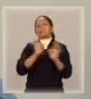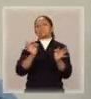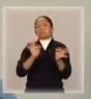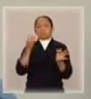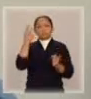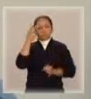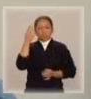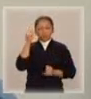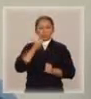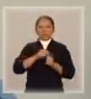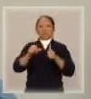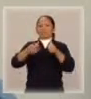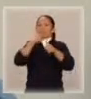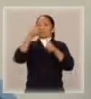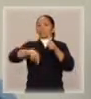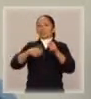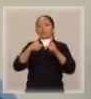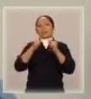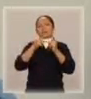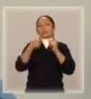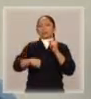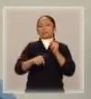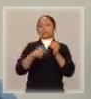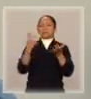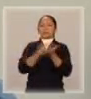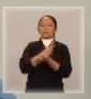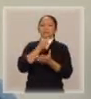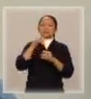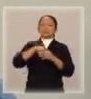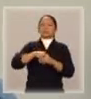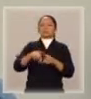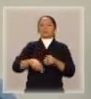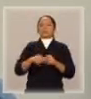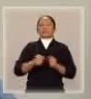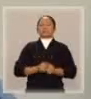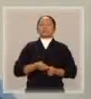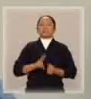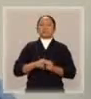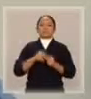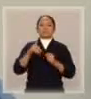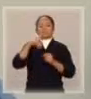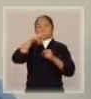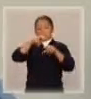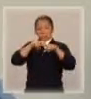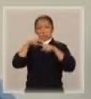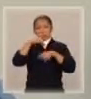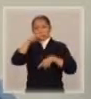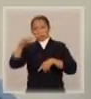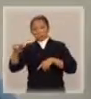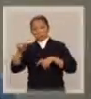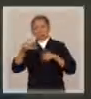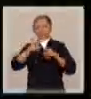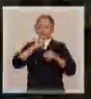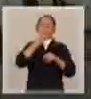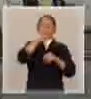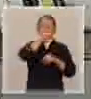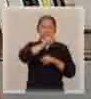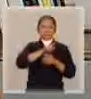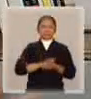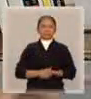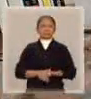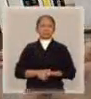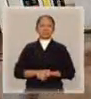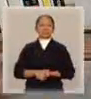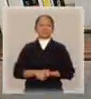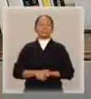das vítimas em relação a esse tipo de comportamento, ou por parte da mãe, ou talvez por parte do pai também. A criança